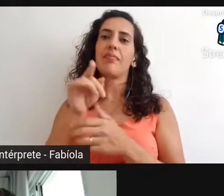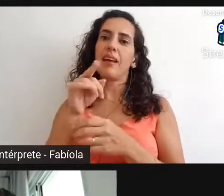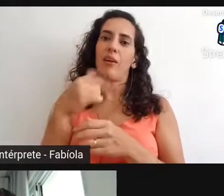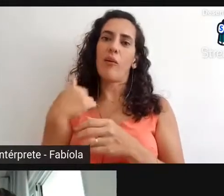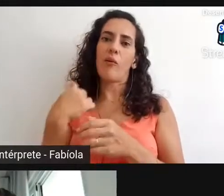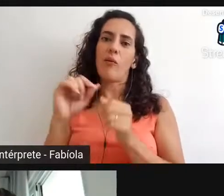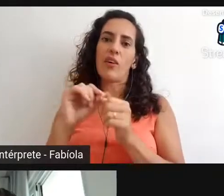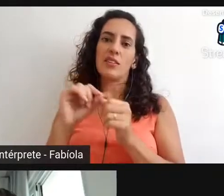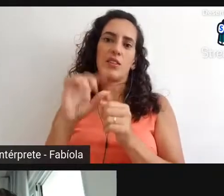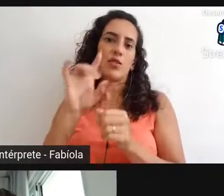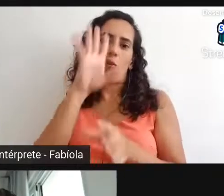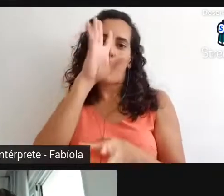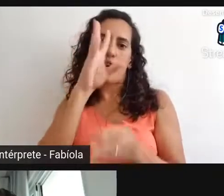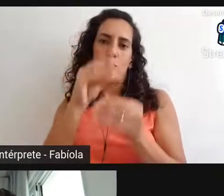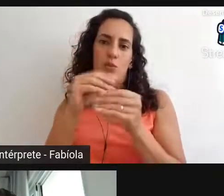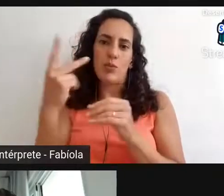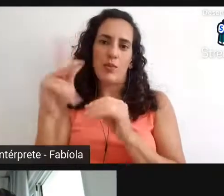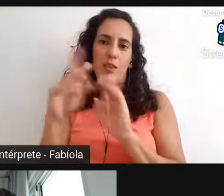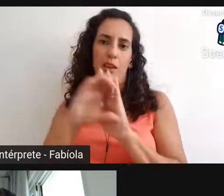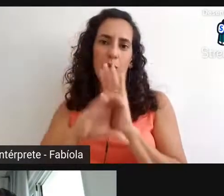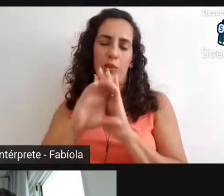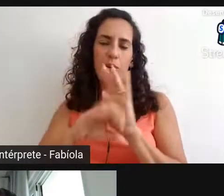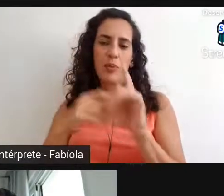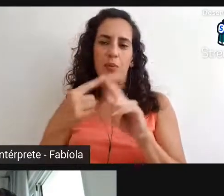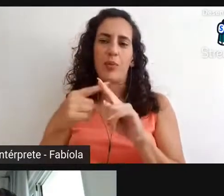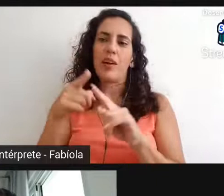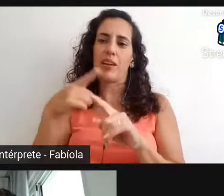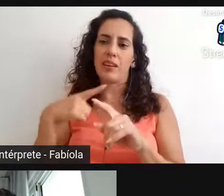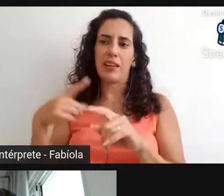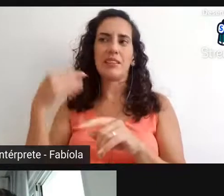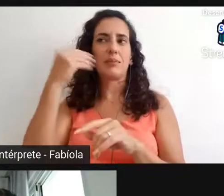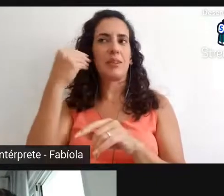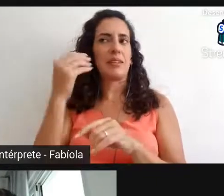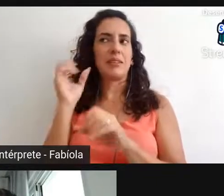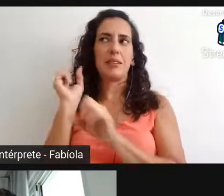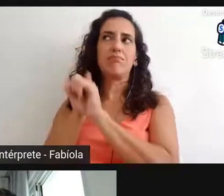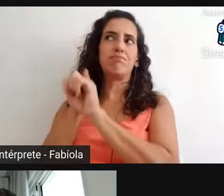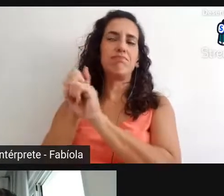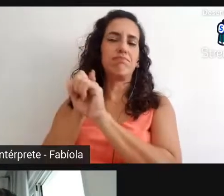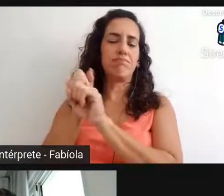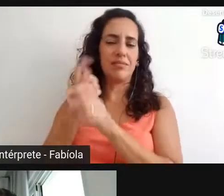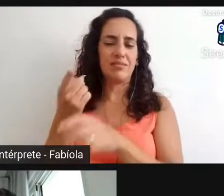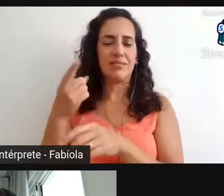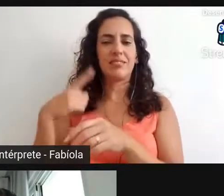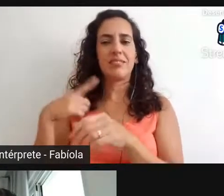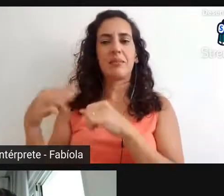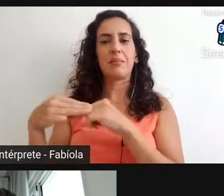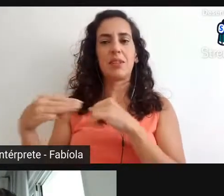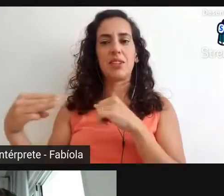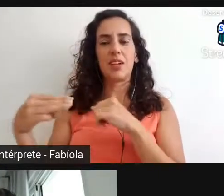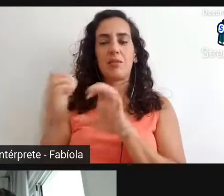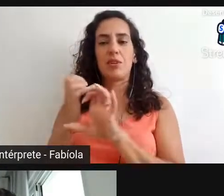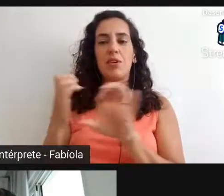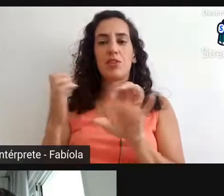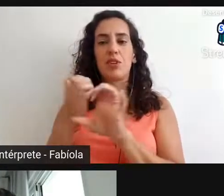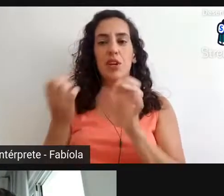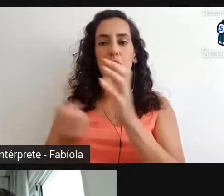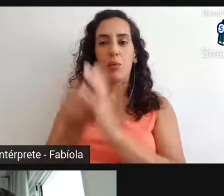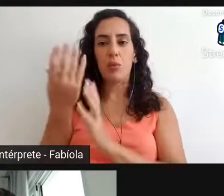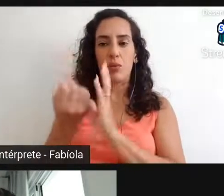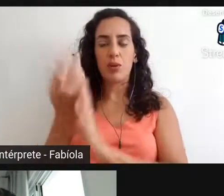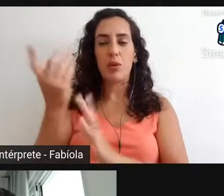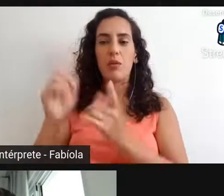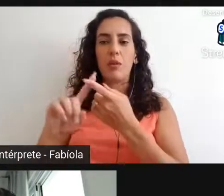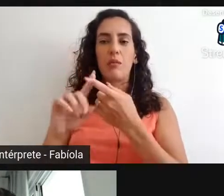live aqui falando da atuação acadêmica do professor. Ele é mestre em engenharia de produção e tecnologia da informação